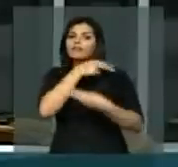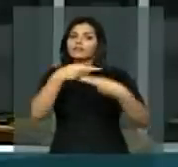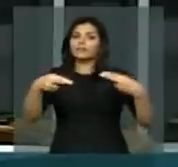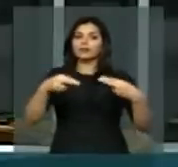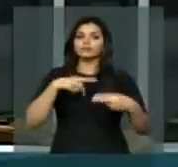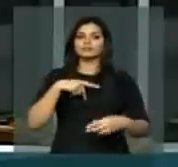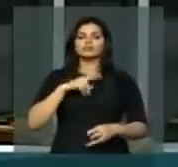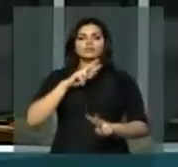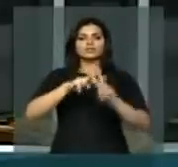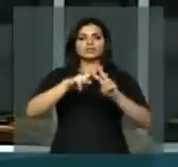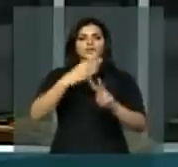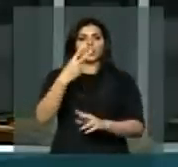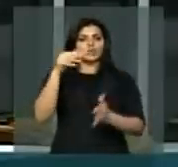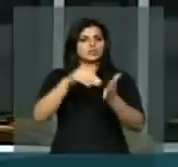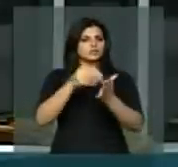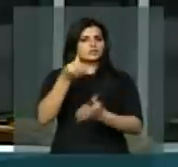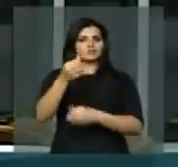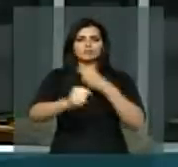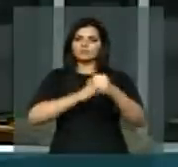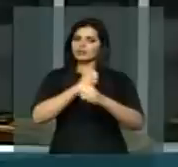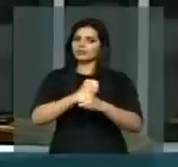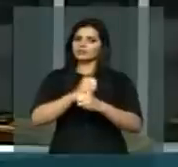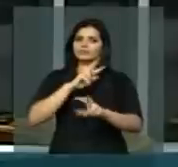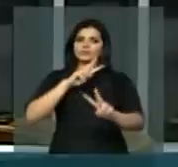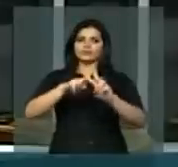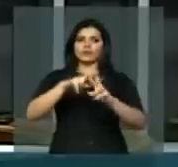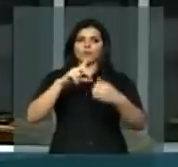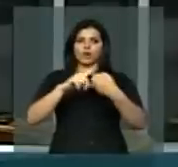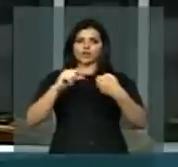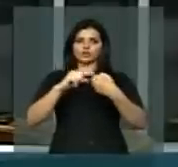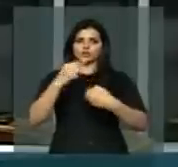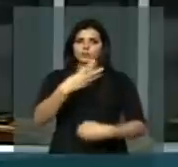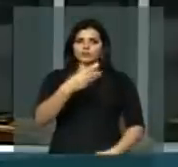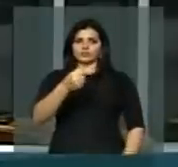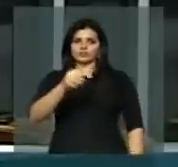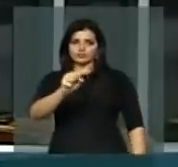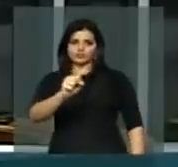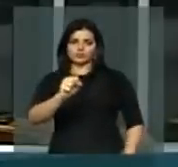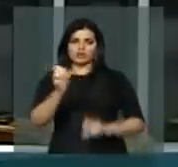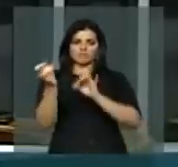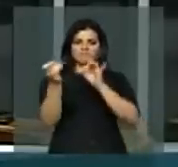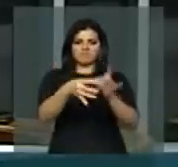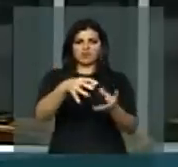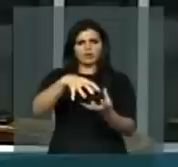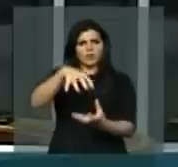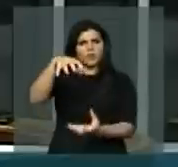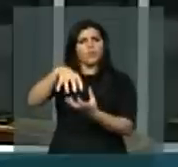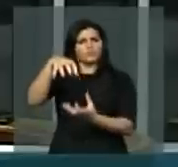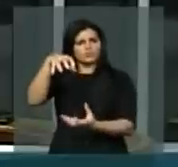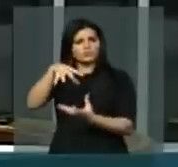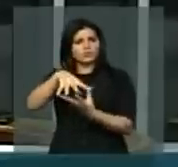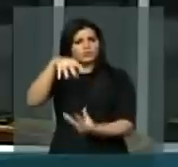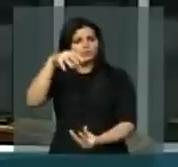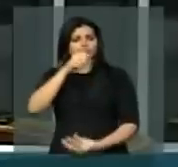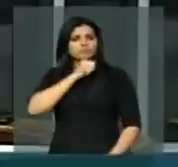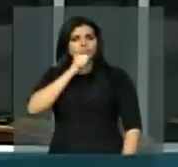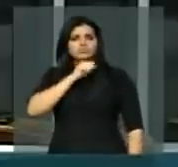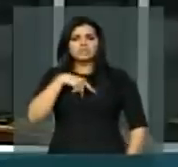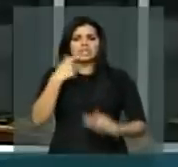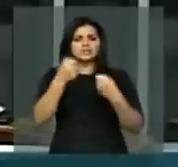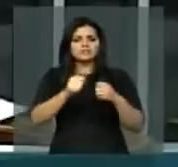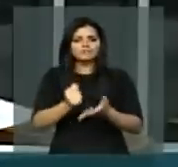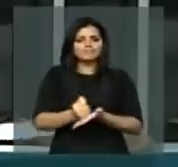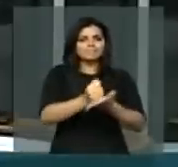de dois a seis anos de prisão. Artigo 478, abandonar idoso ou não prover as suas